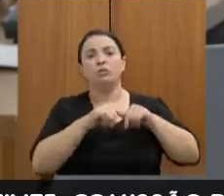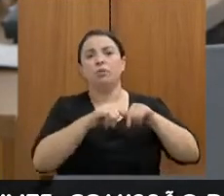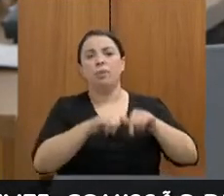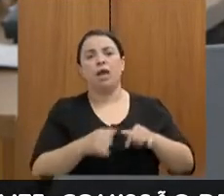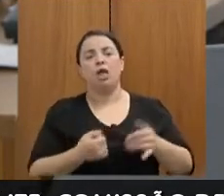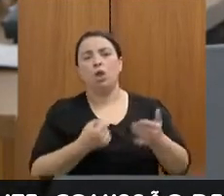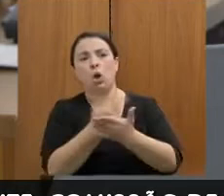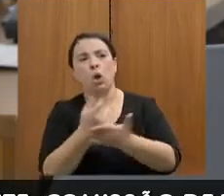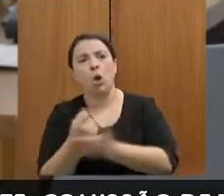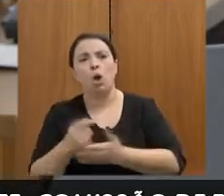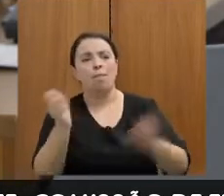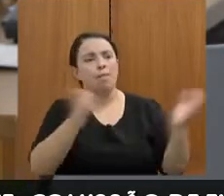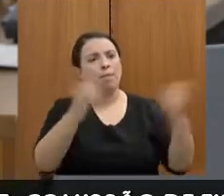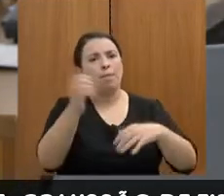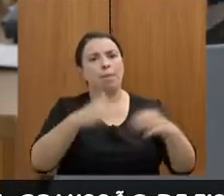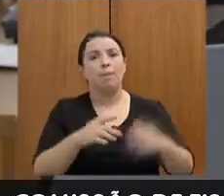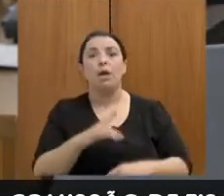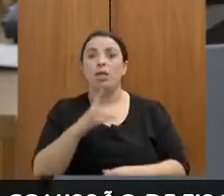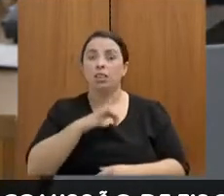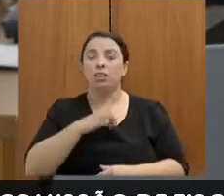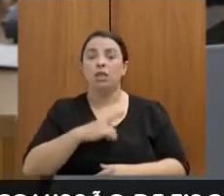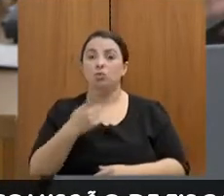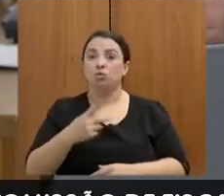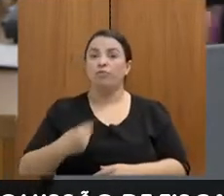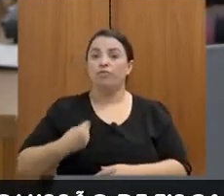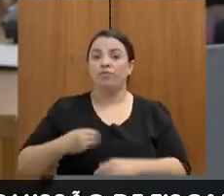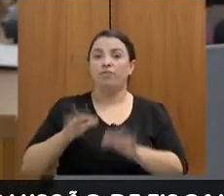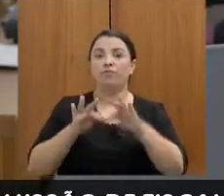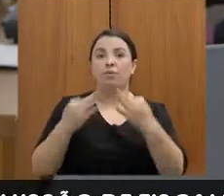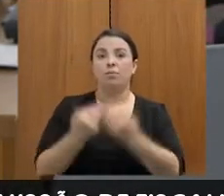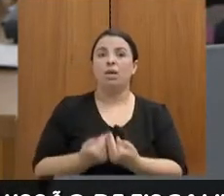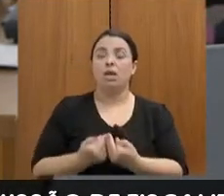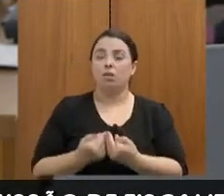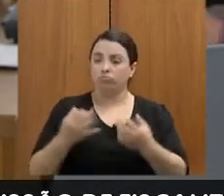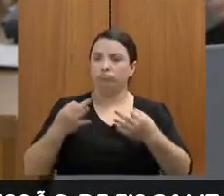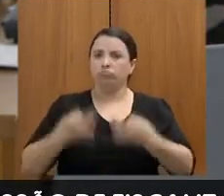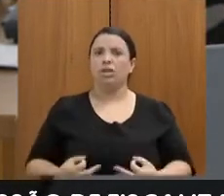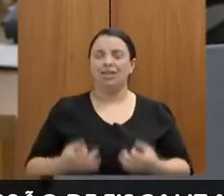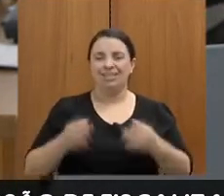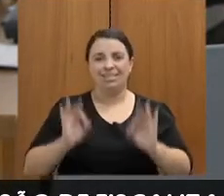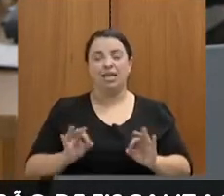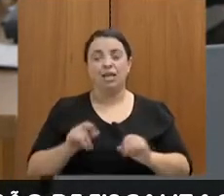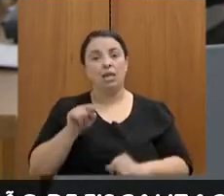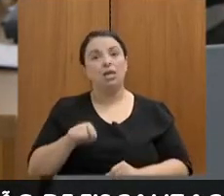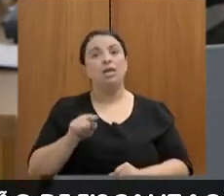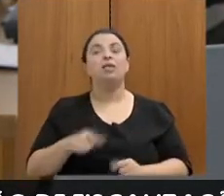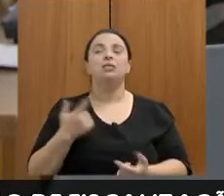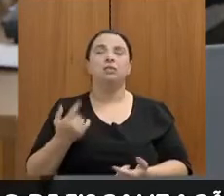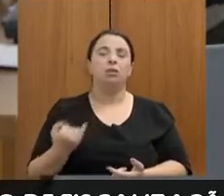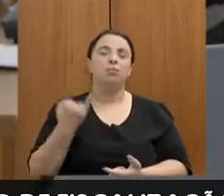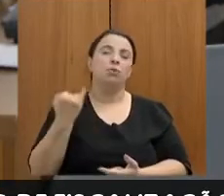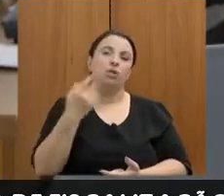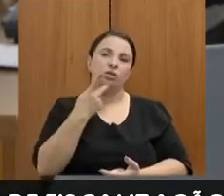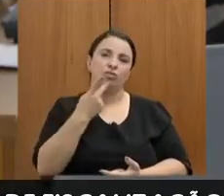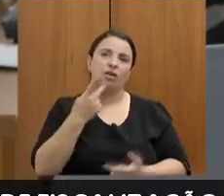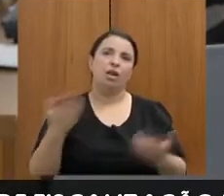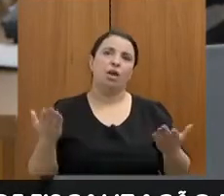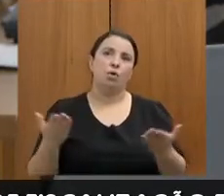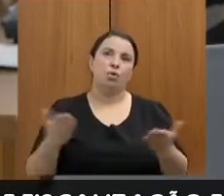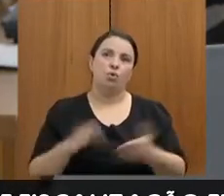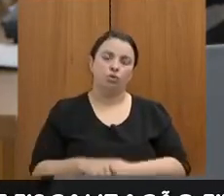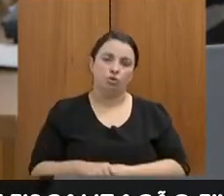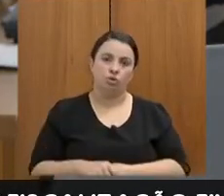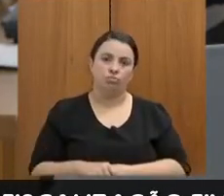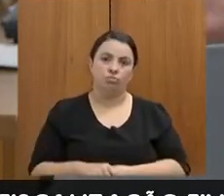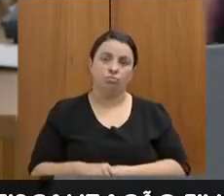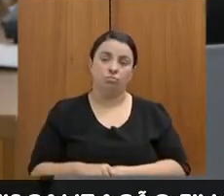melhor, e dar uma dignidade maior para a sua família. Então, esse é um ponto fundamental que eu queria trazer aqui. Quando a gente